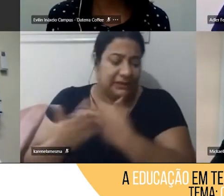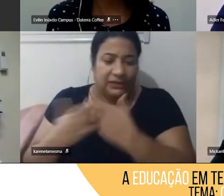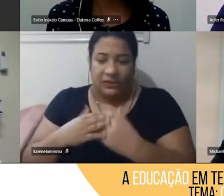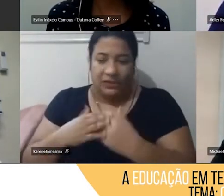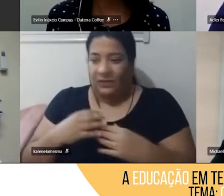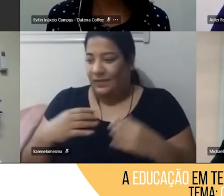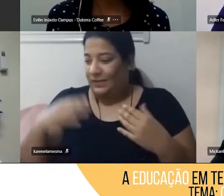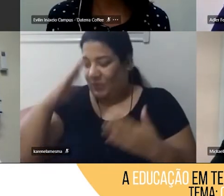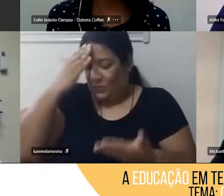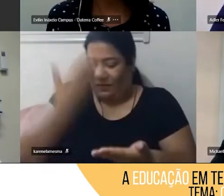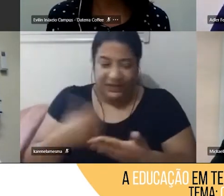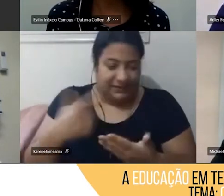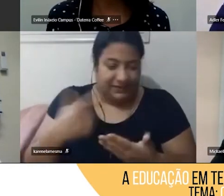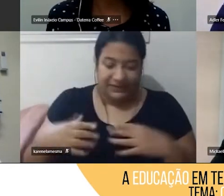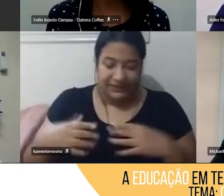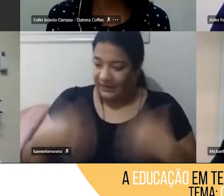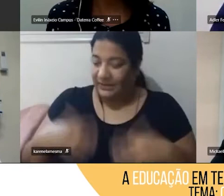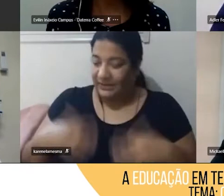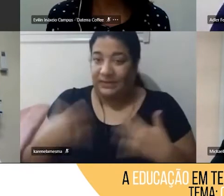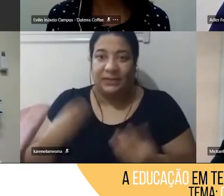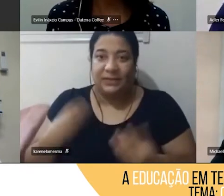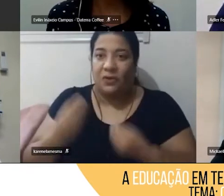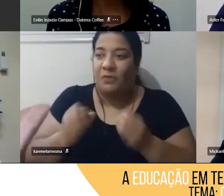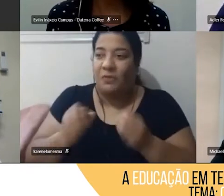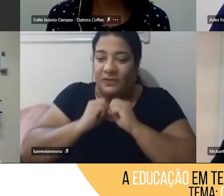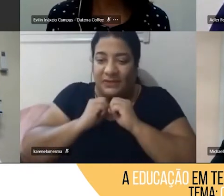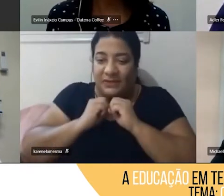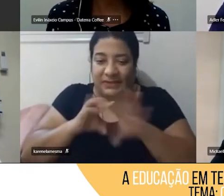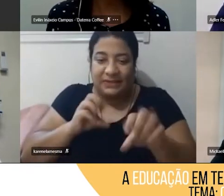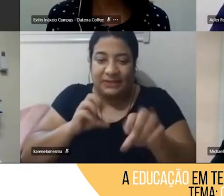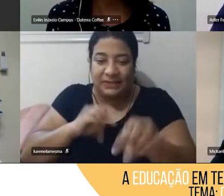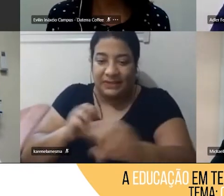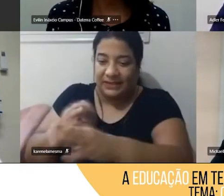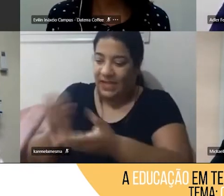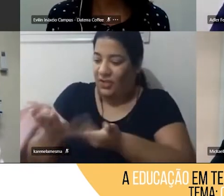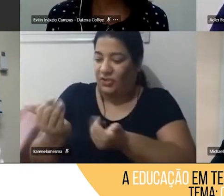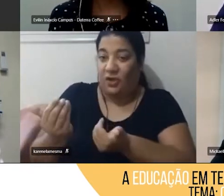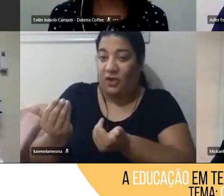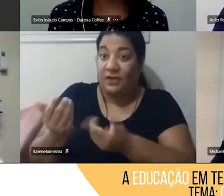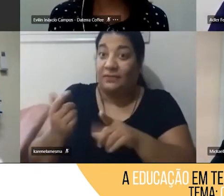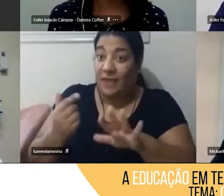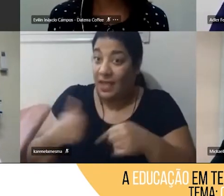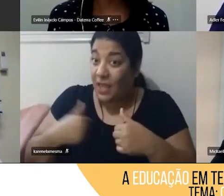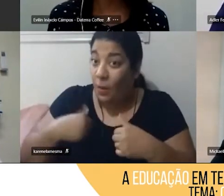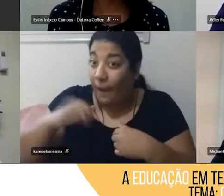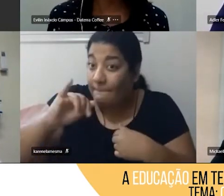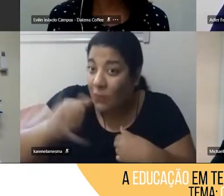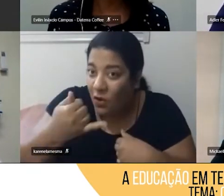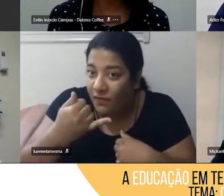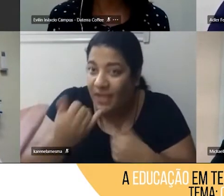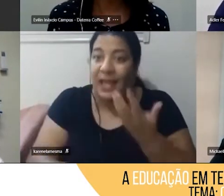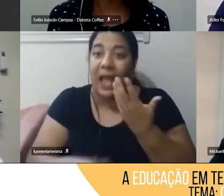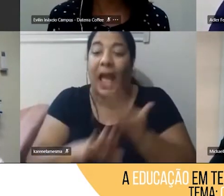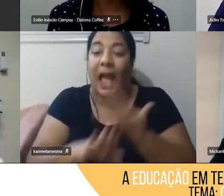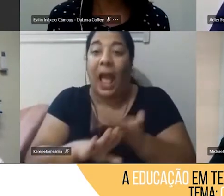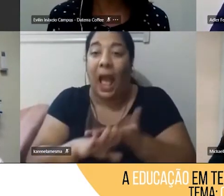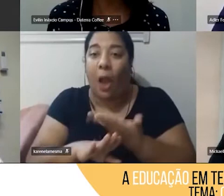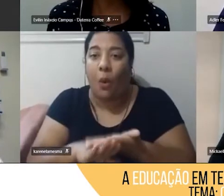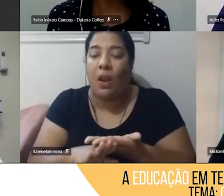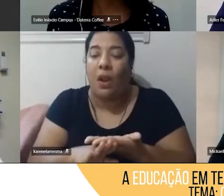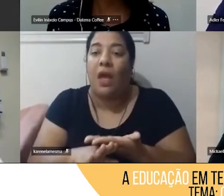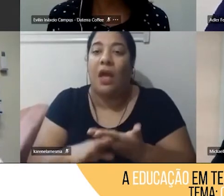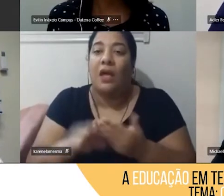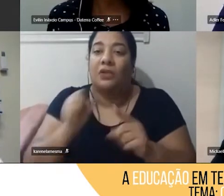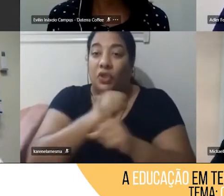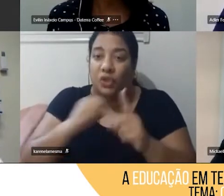poder falar isso para os jovens, para compartilhar isso para os jovens. E aí, eu aproveitei que eu tinha aula de sociologia e português naquele dia, eu era um pouco mais